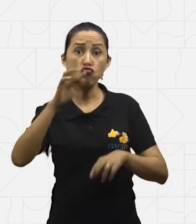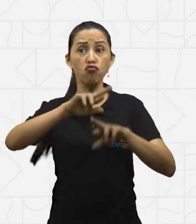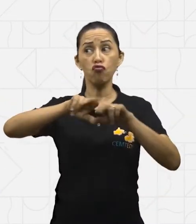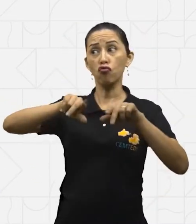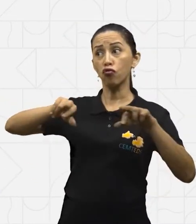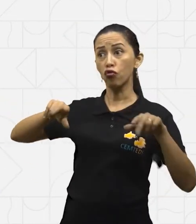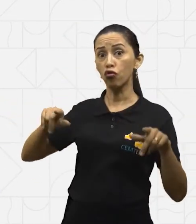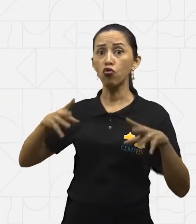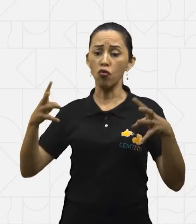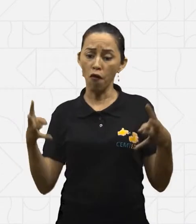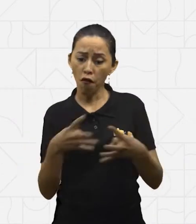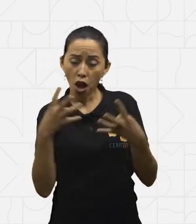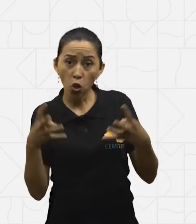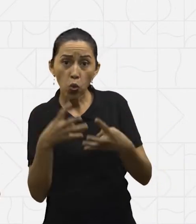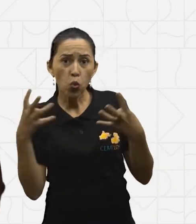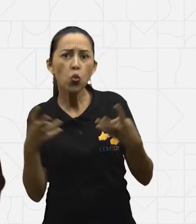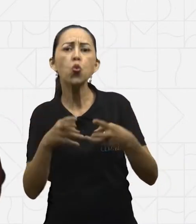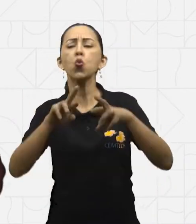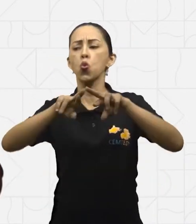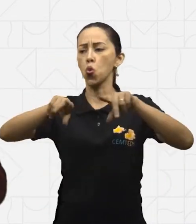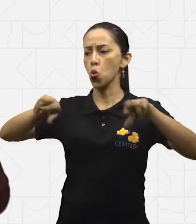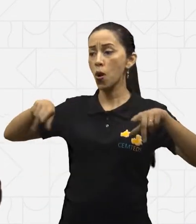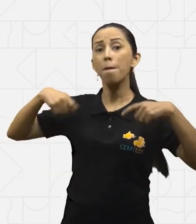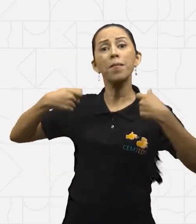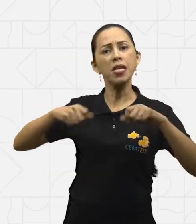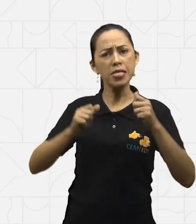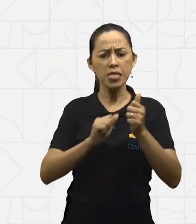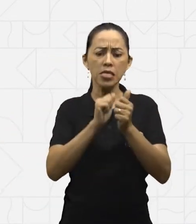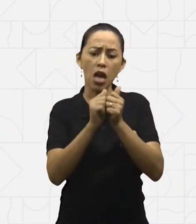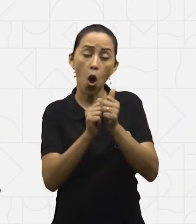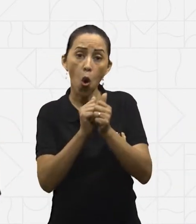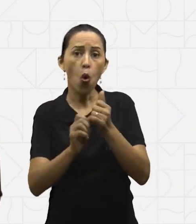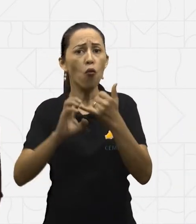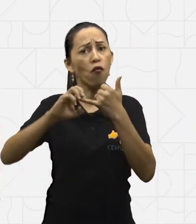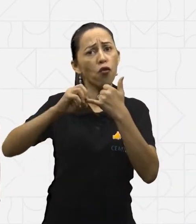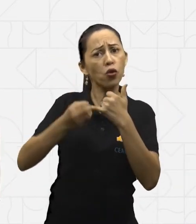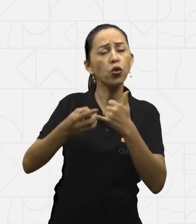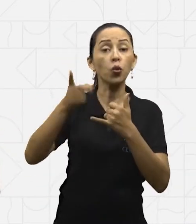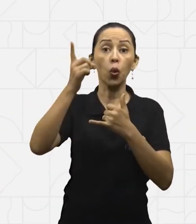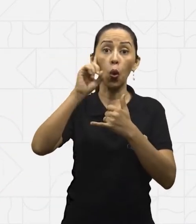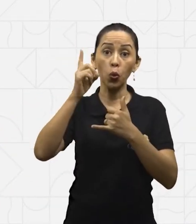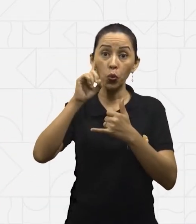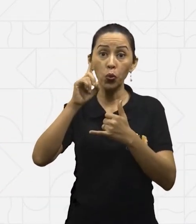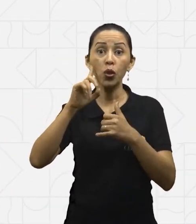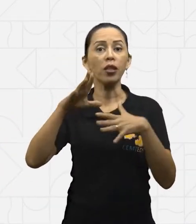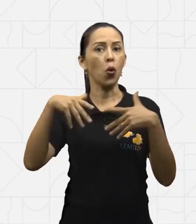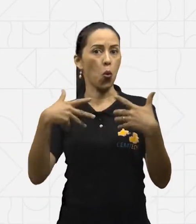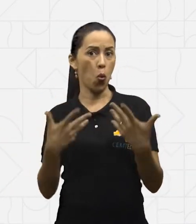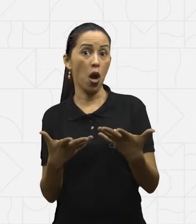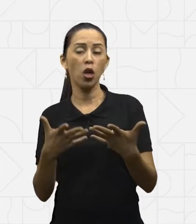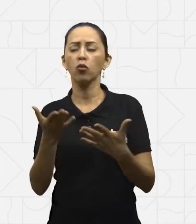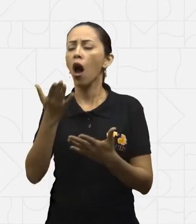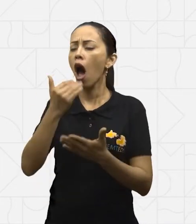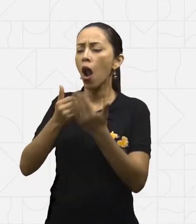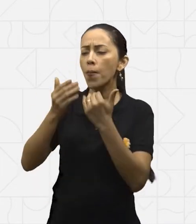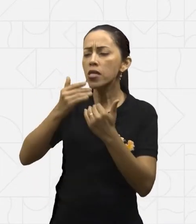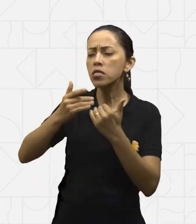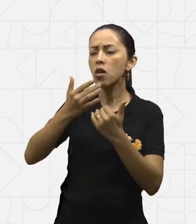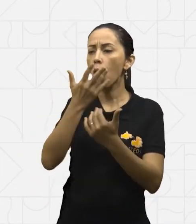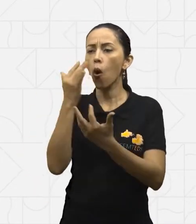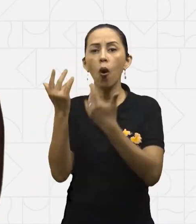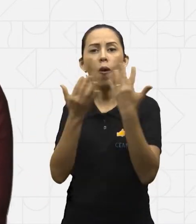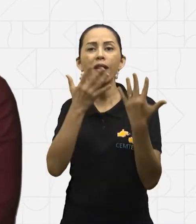arroz e feijão todo dia. Então, quanto mais colorida e mais variada, melhor. E